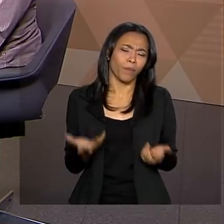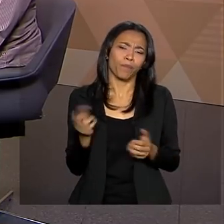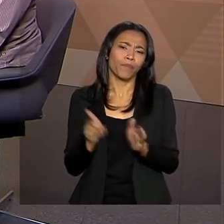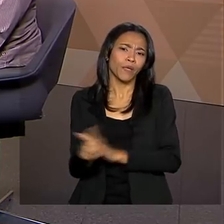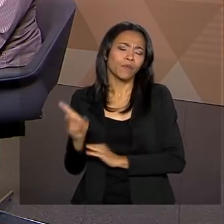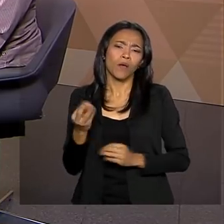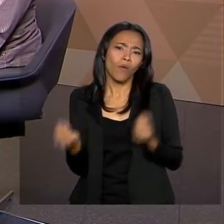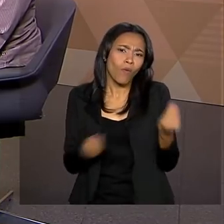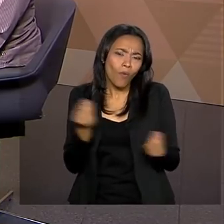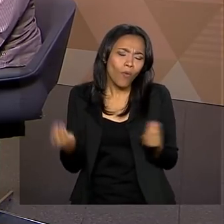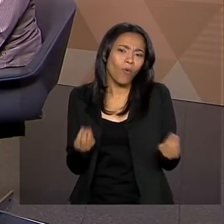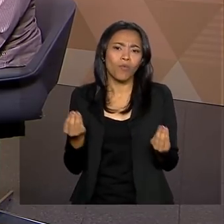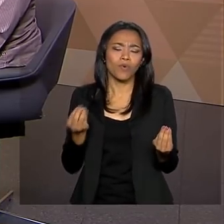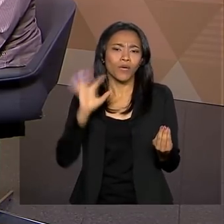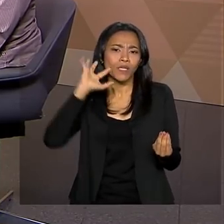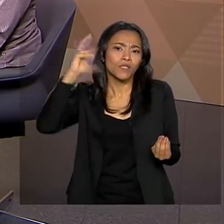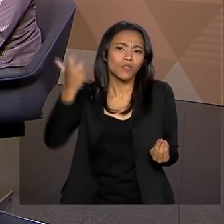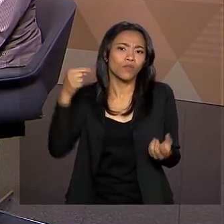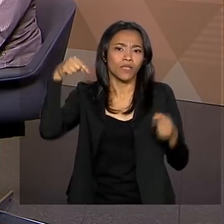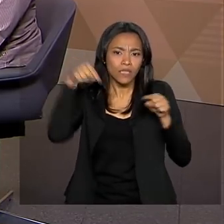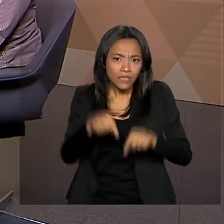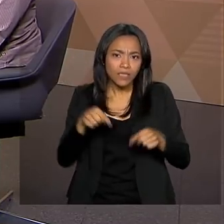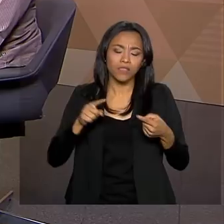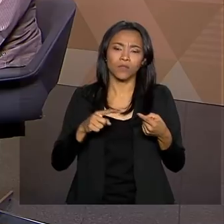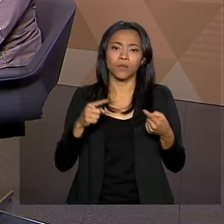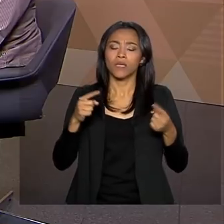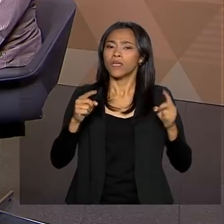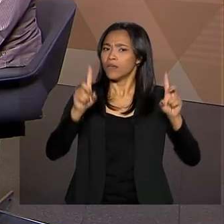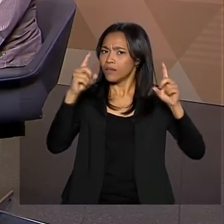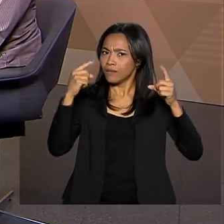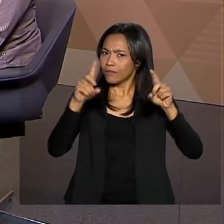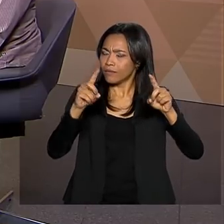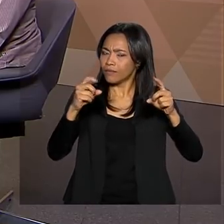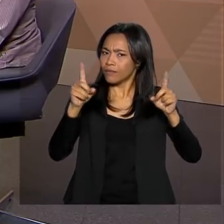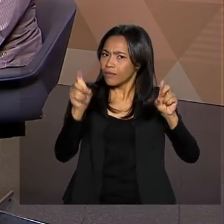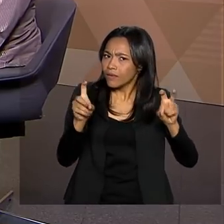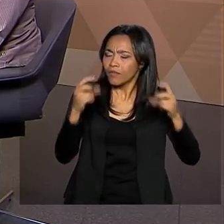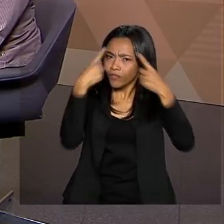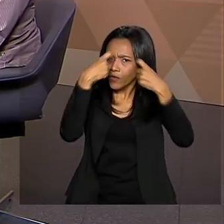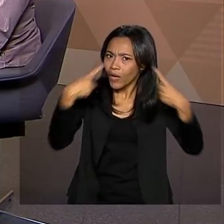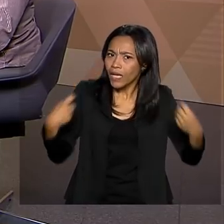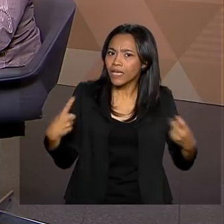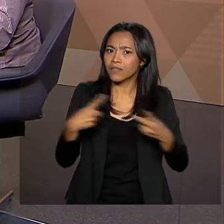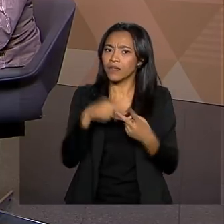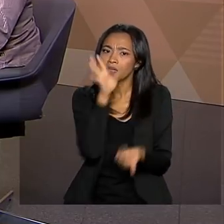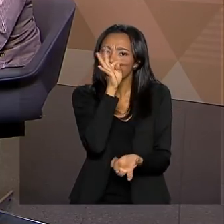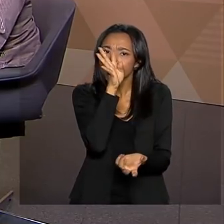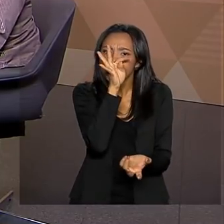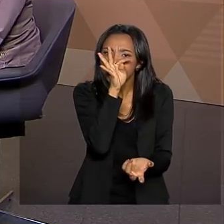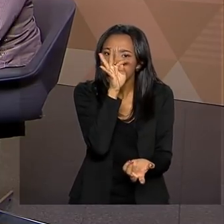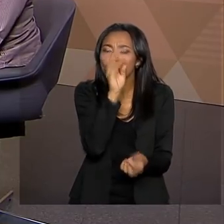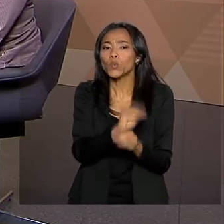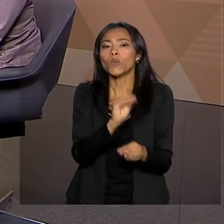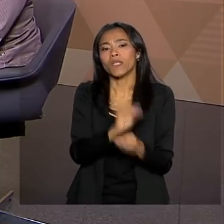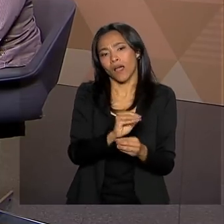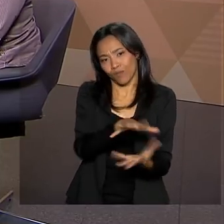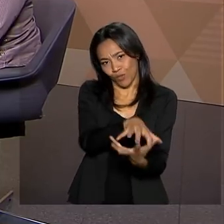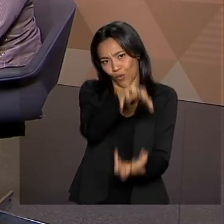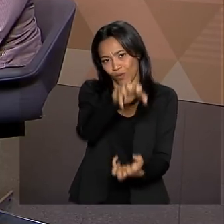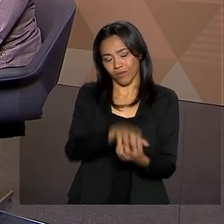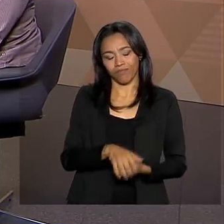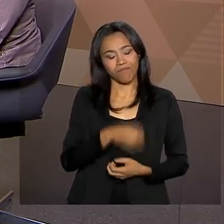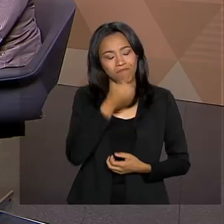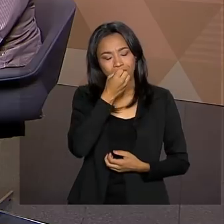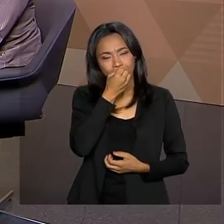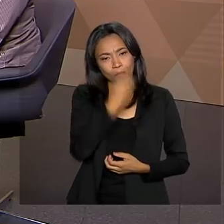essa questão e, principalmente, situações de violência, negligência e abuso contra os idosos? Paulo, que bom que você falou